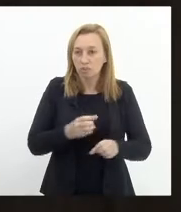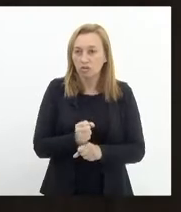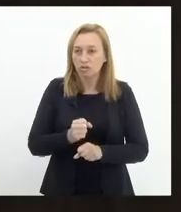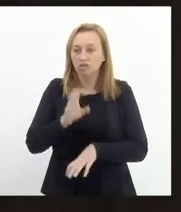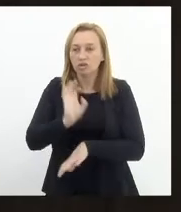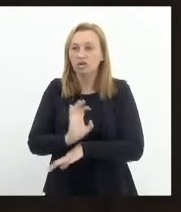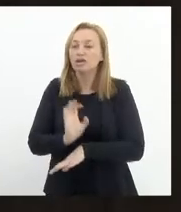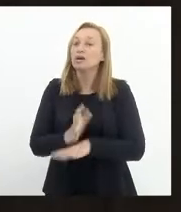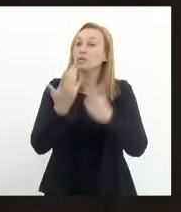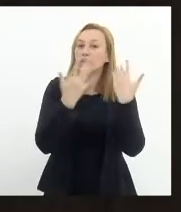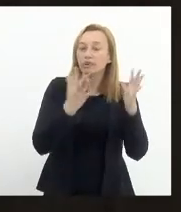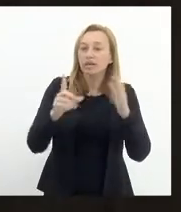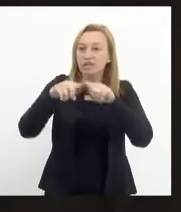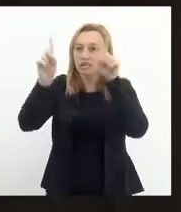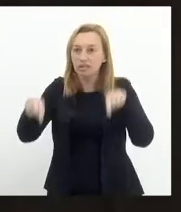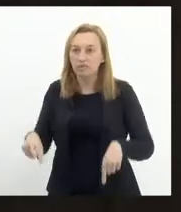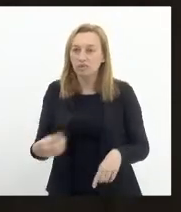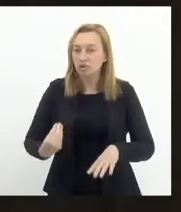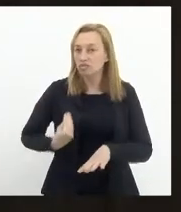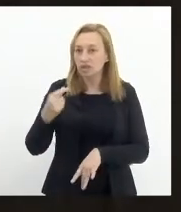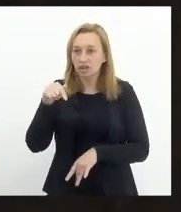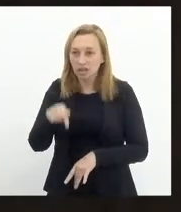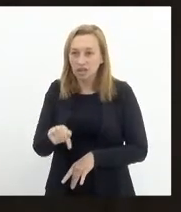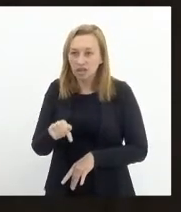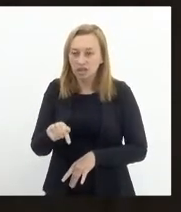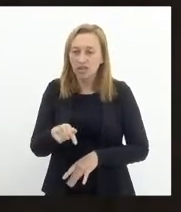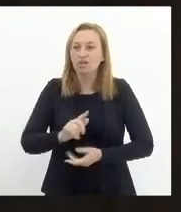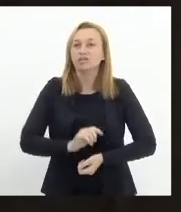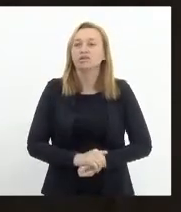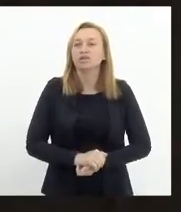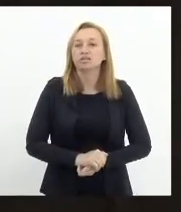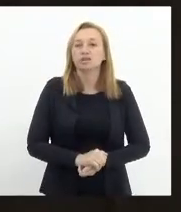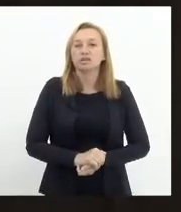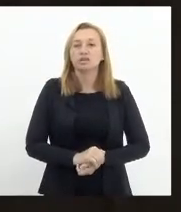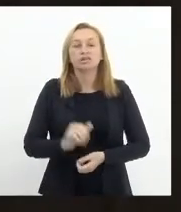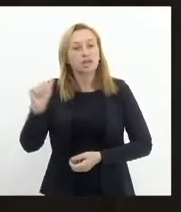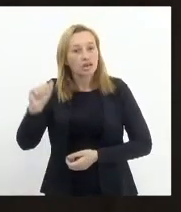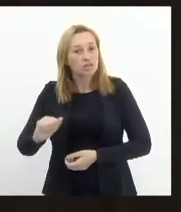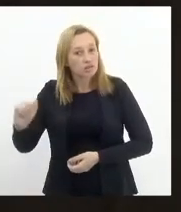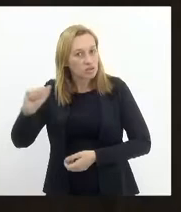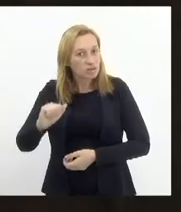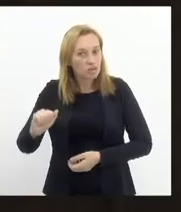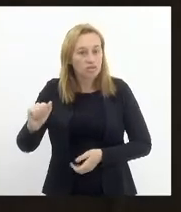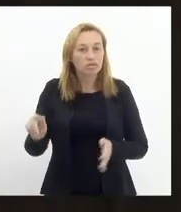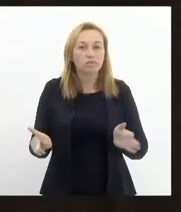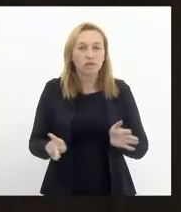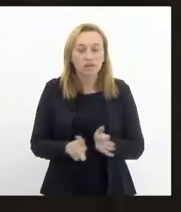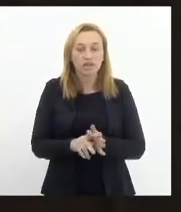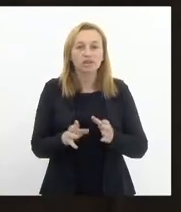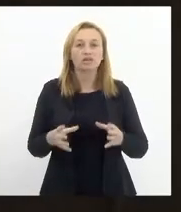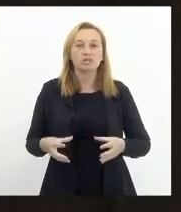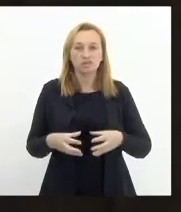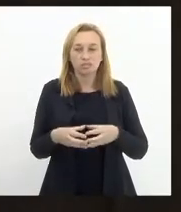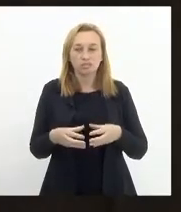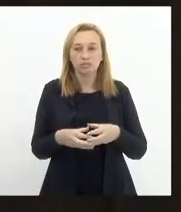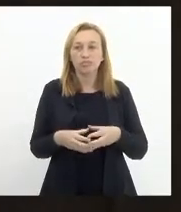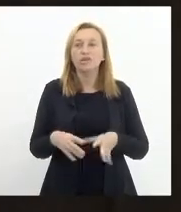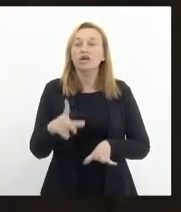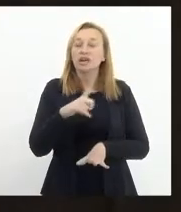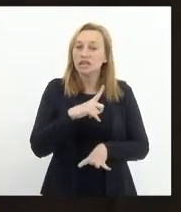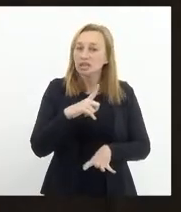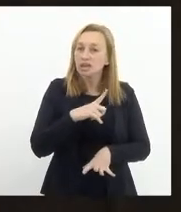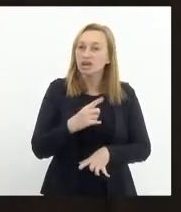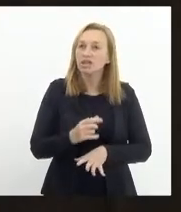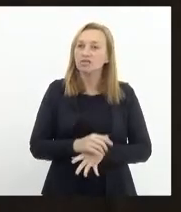servidores e auditores que aqui se encontram, membros da associação de servidores, que têm uma